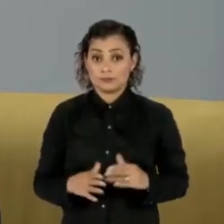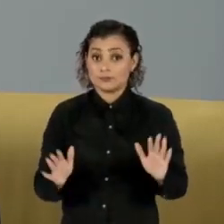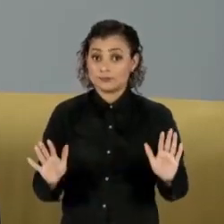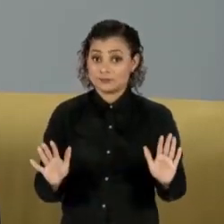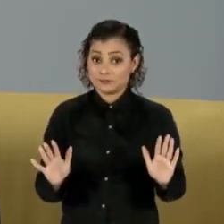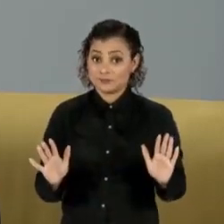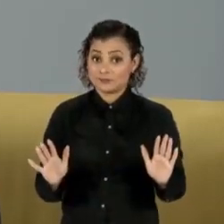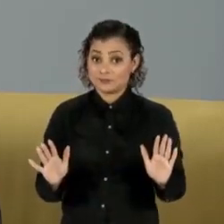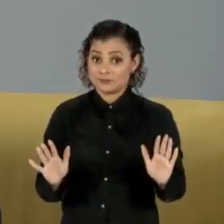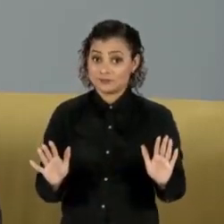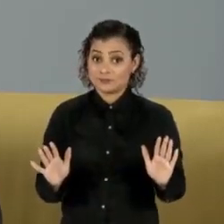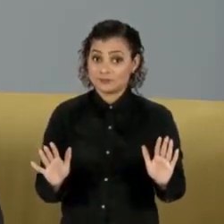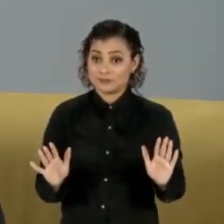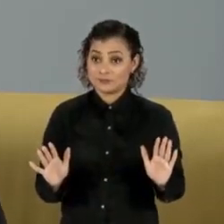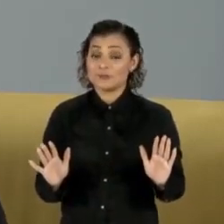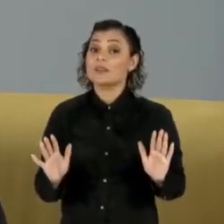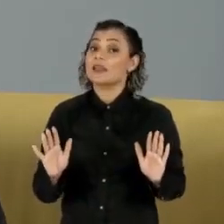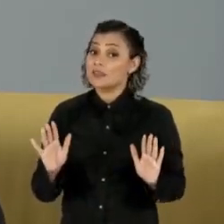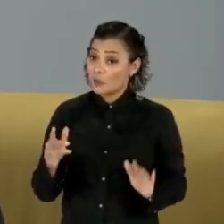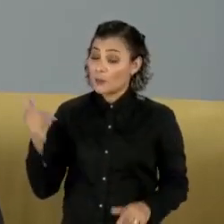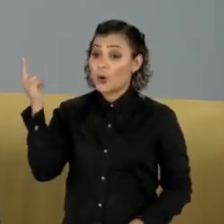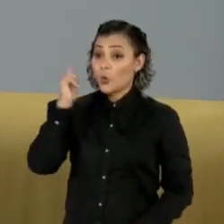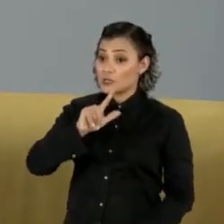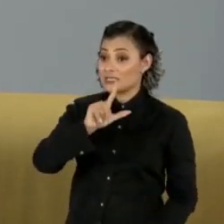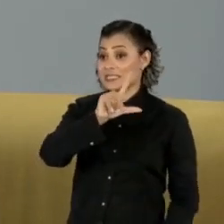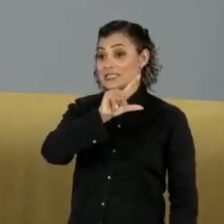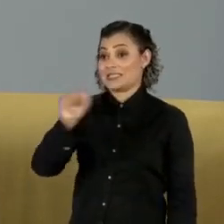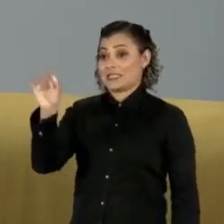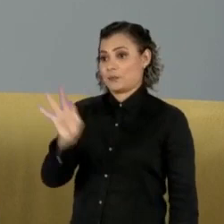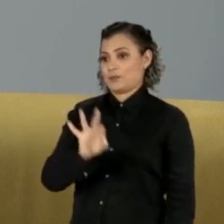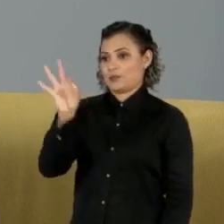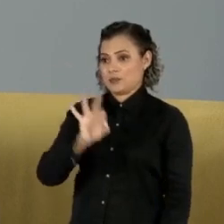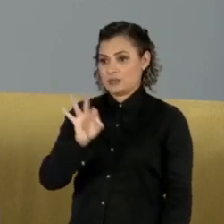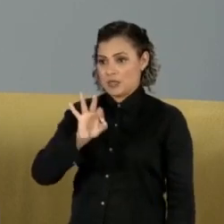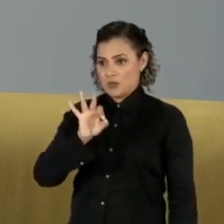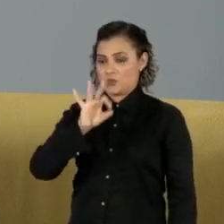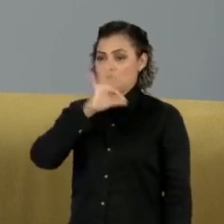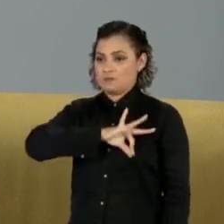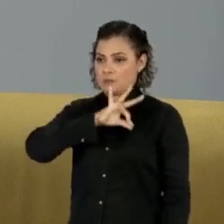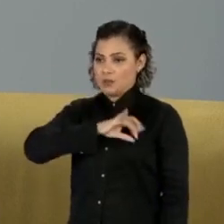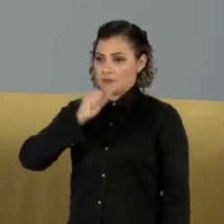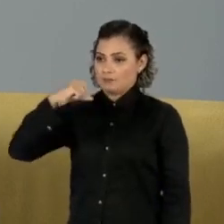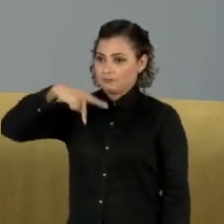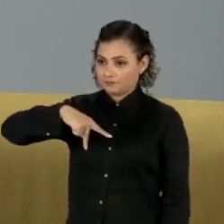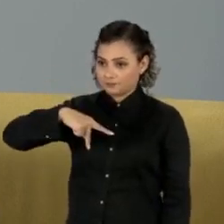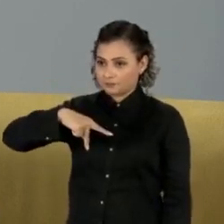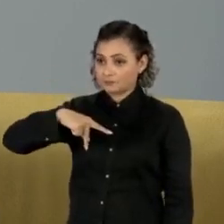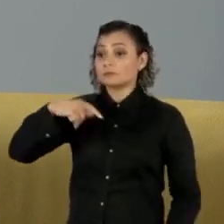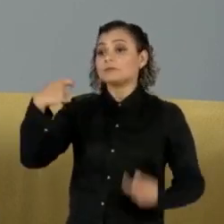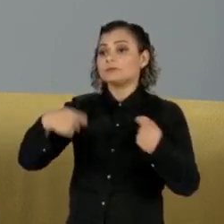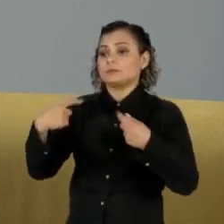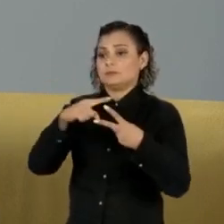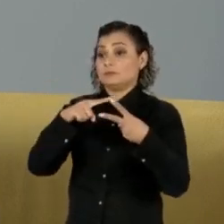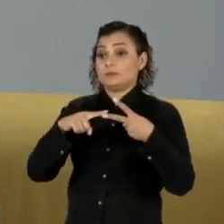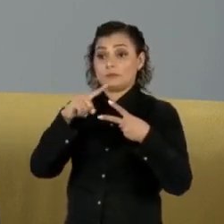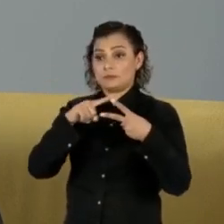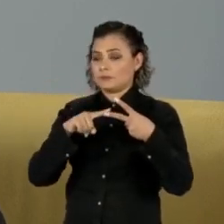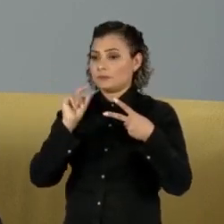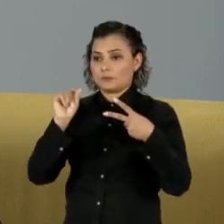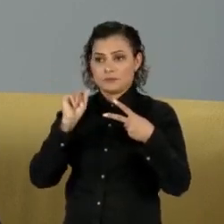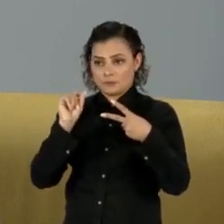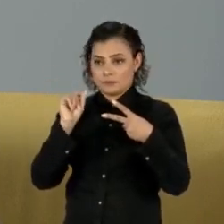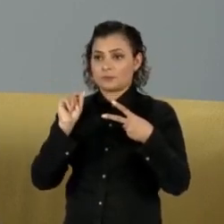outra, né? Bom, para receber a sua aposentadoria integral, o trabalhador deve conjugar dois critérios.